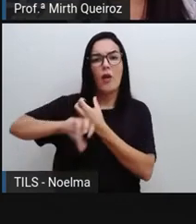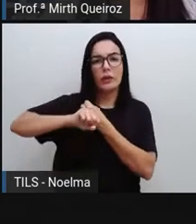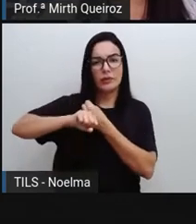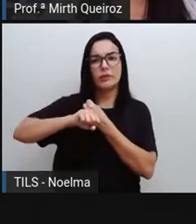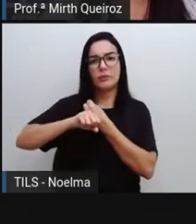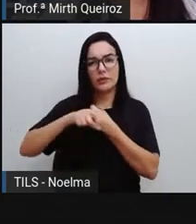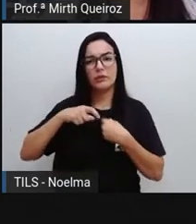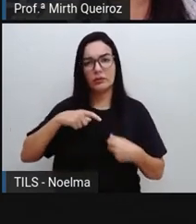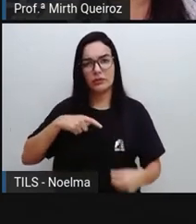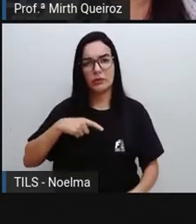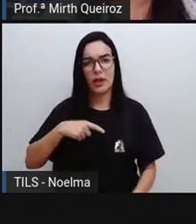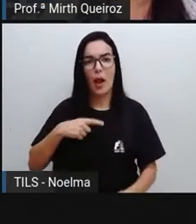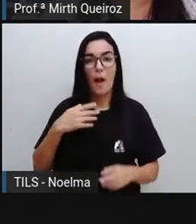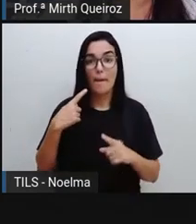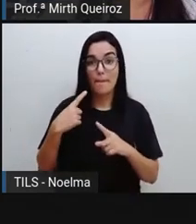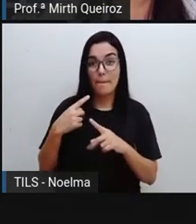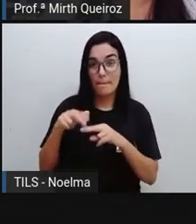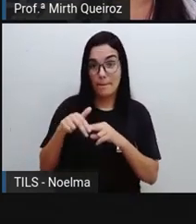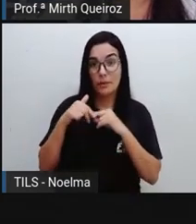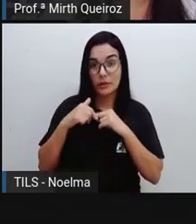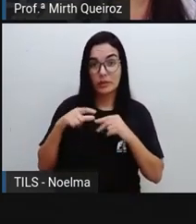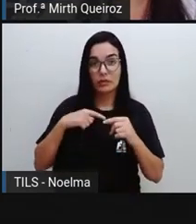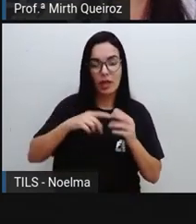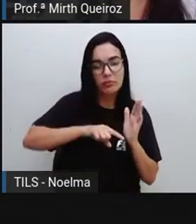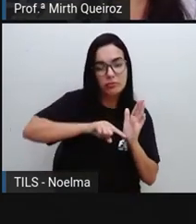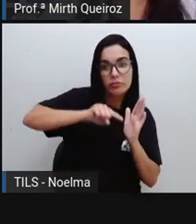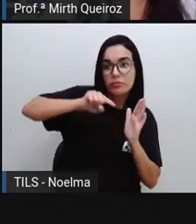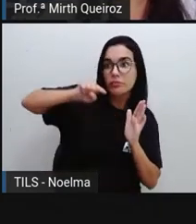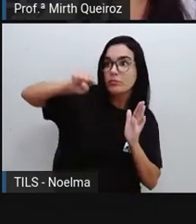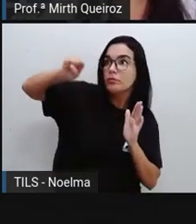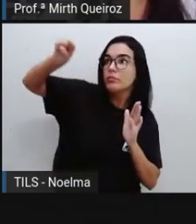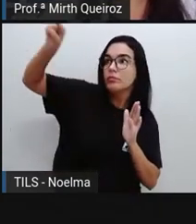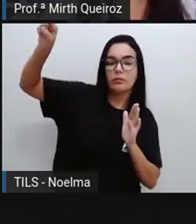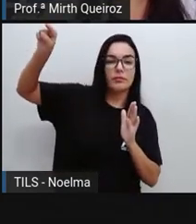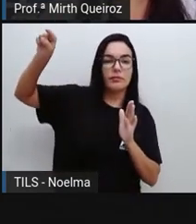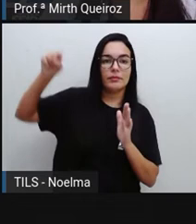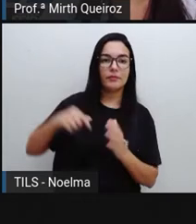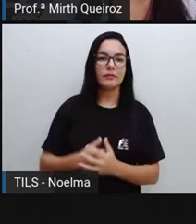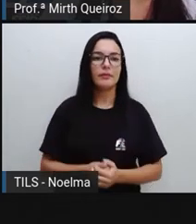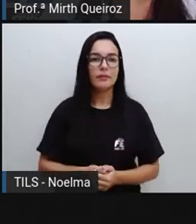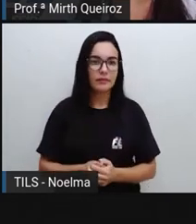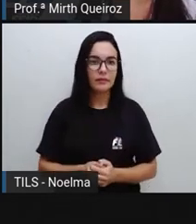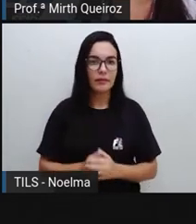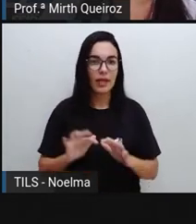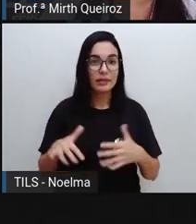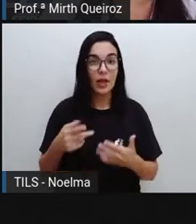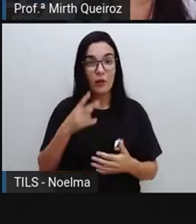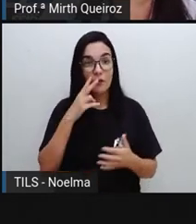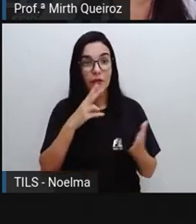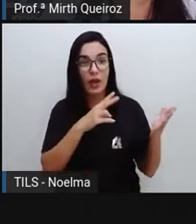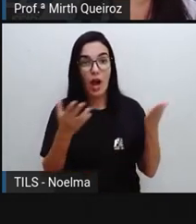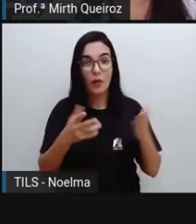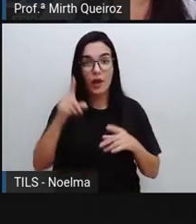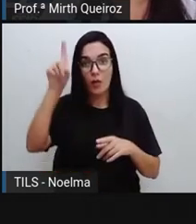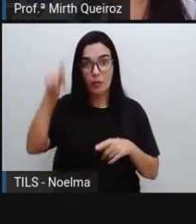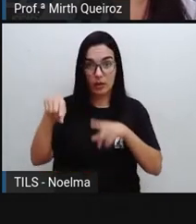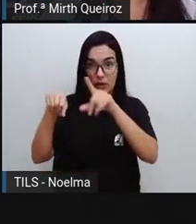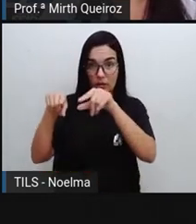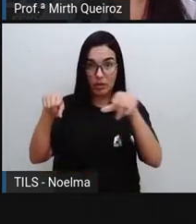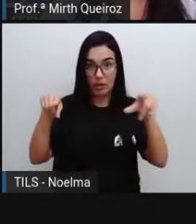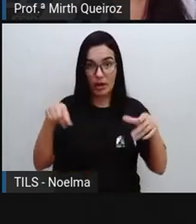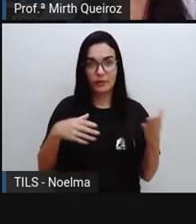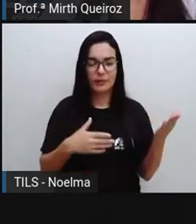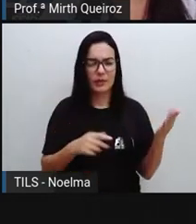sucessivamente. Por isso que a gente fala sobre uma progressão geométrica, certo? E aí a gente vai observar esse gráfico.